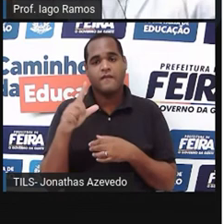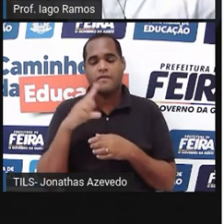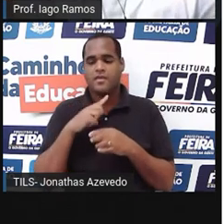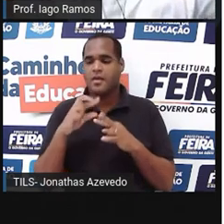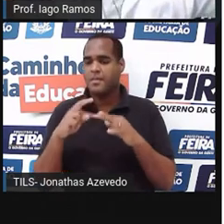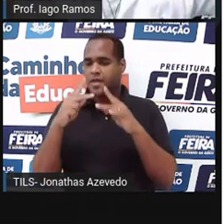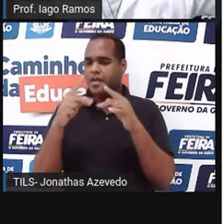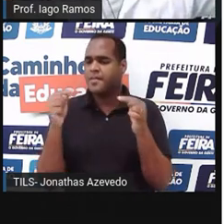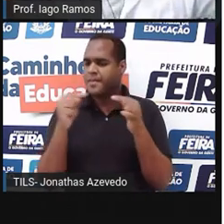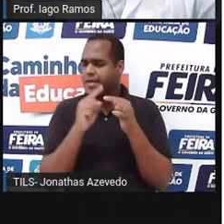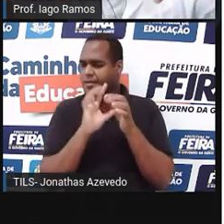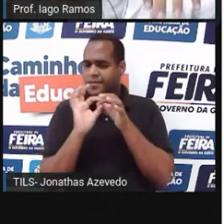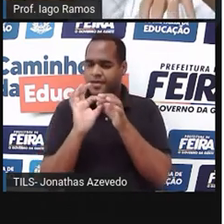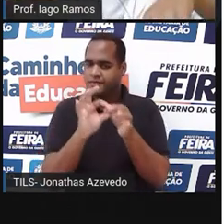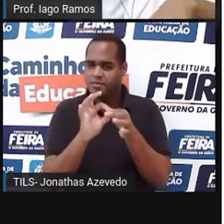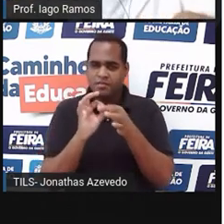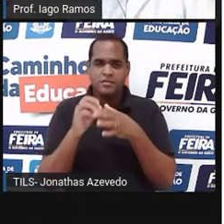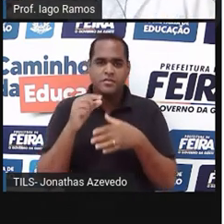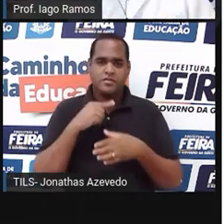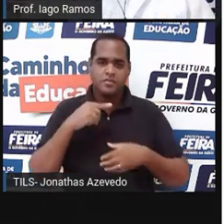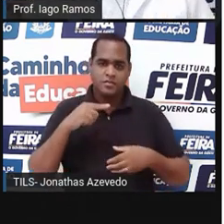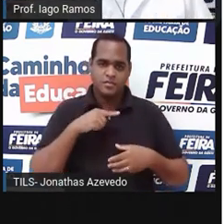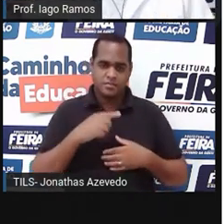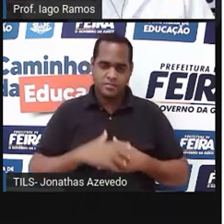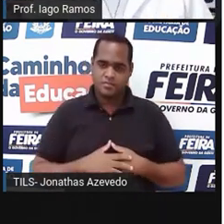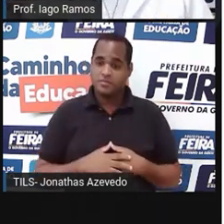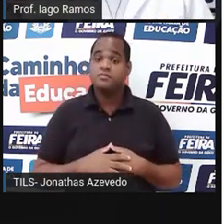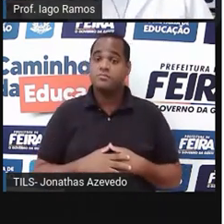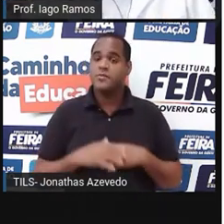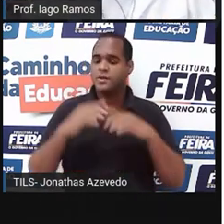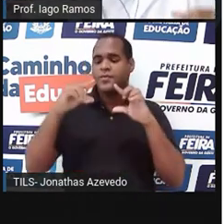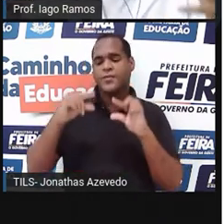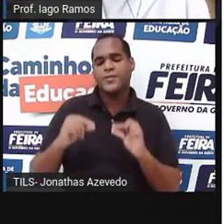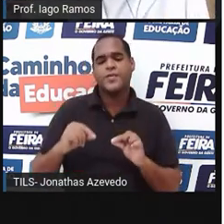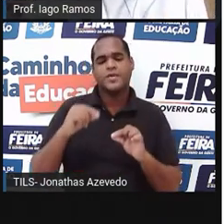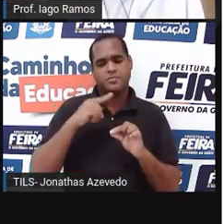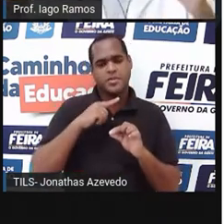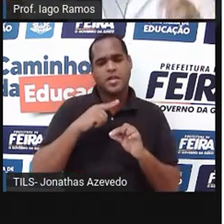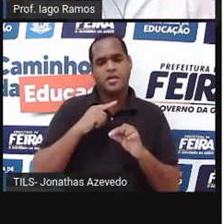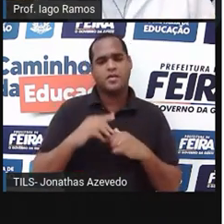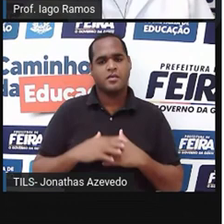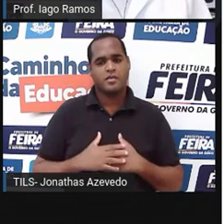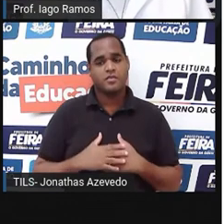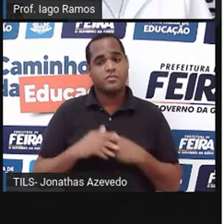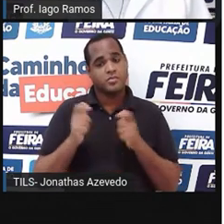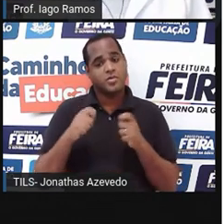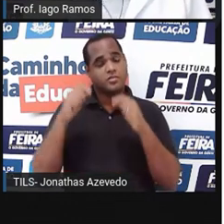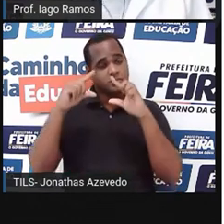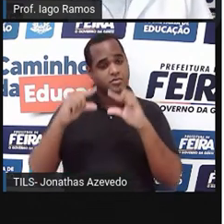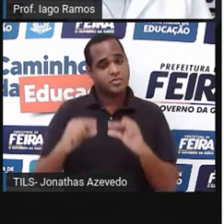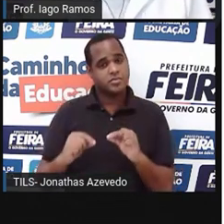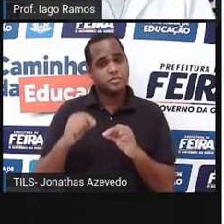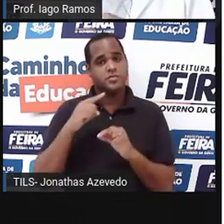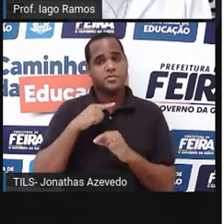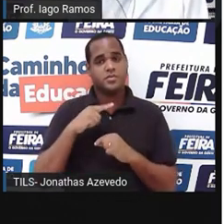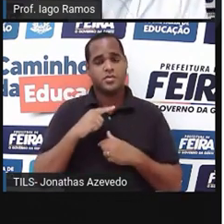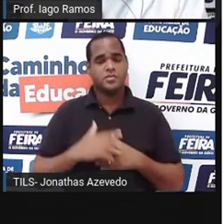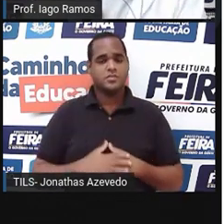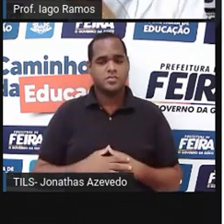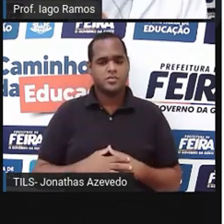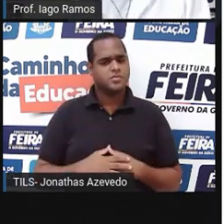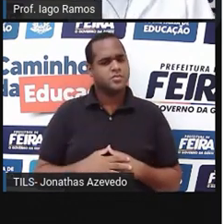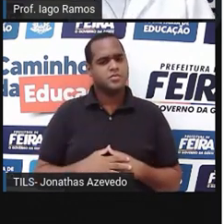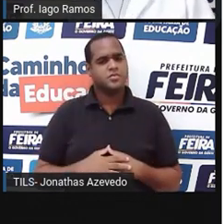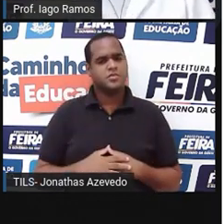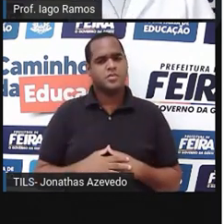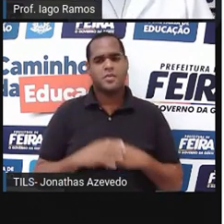mesma forma, diminuem da mesma forma, ou até pode aumentar e a outra diminui da mesma forma. Mas não